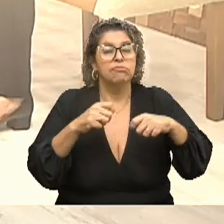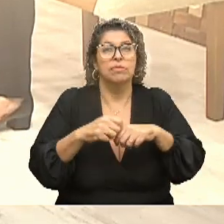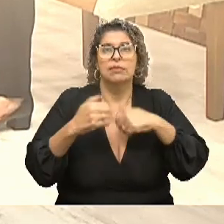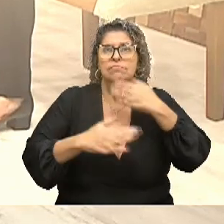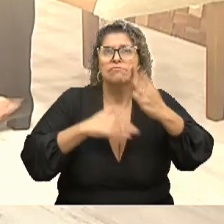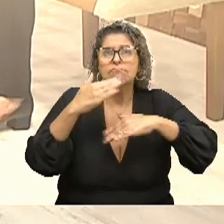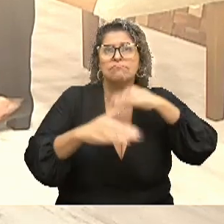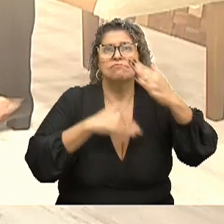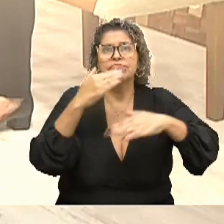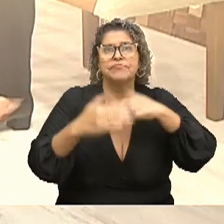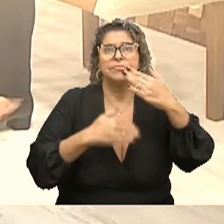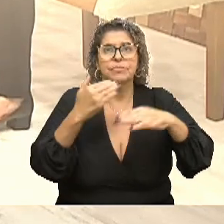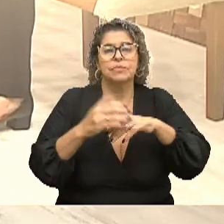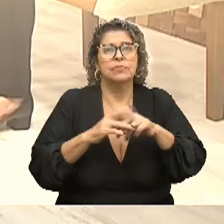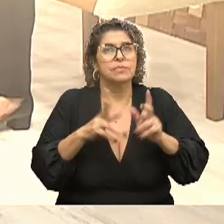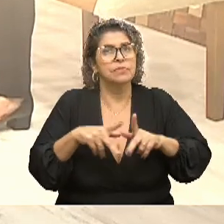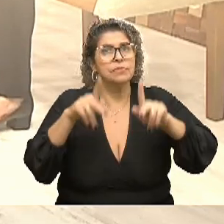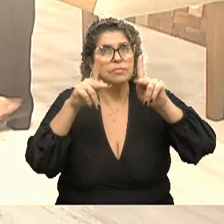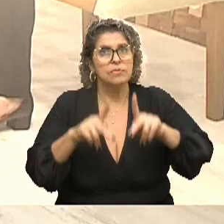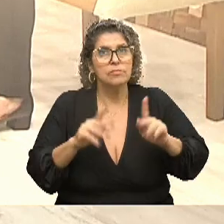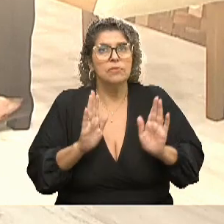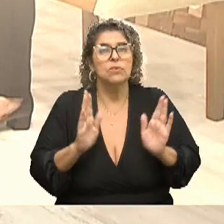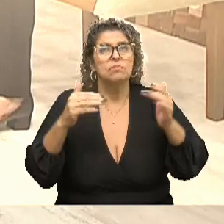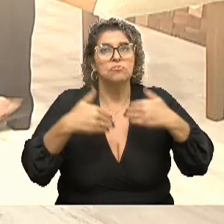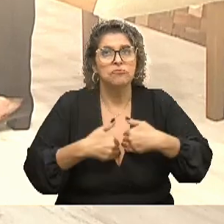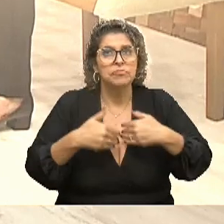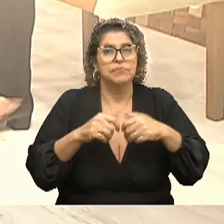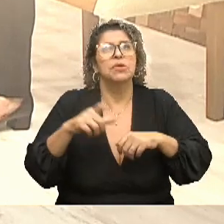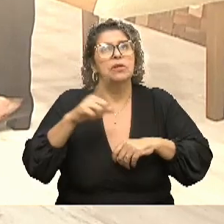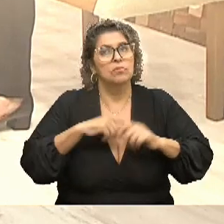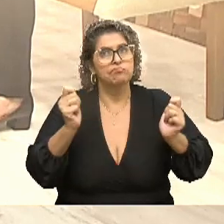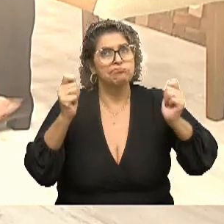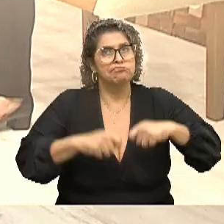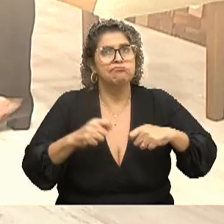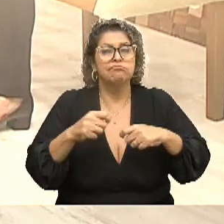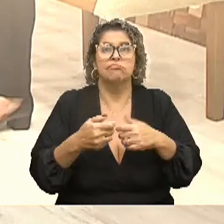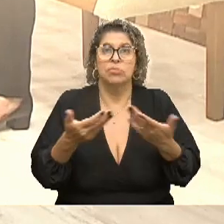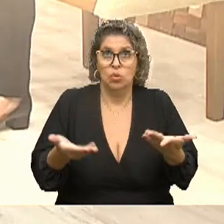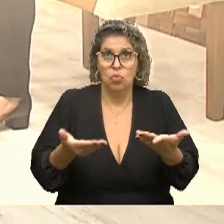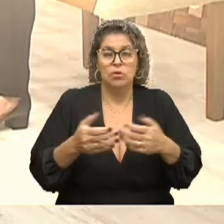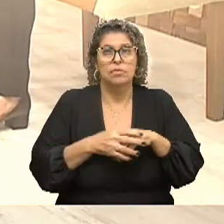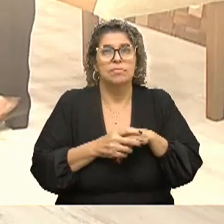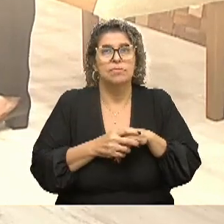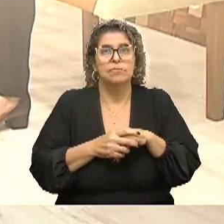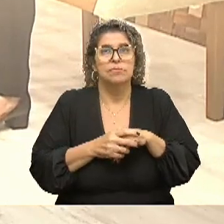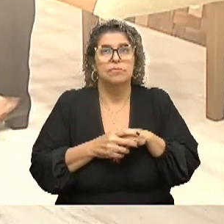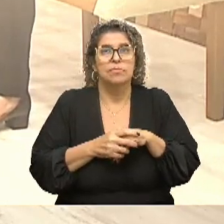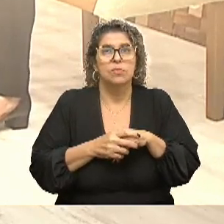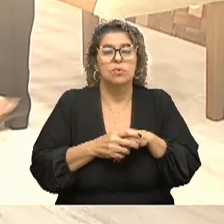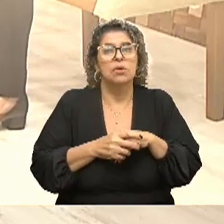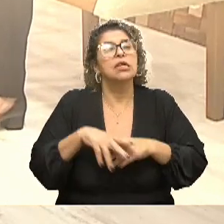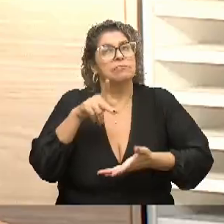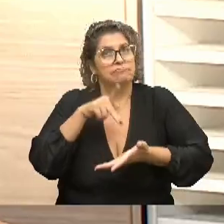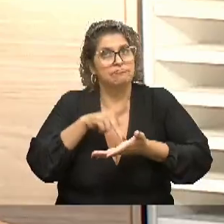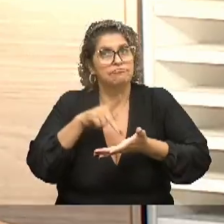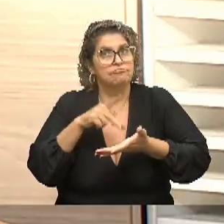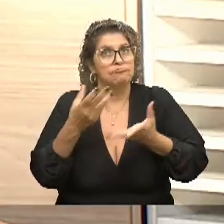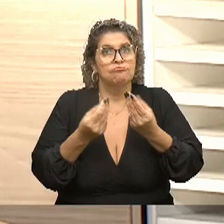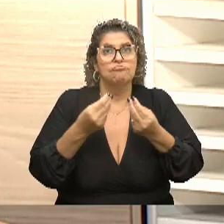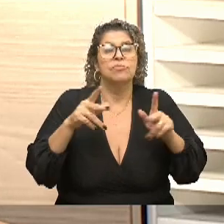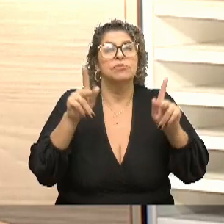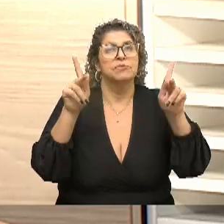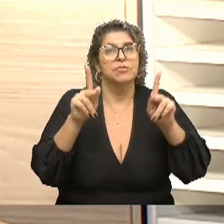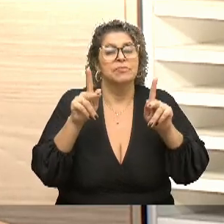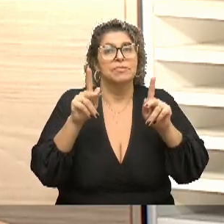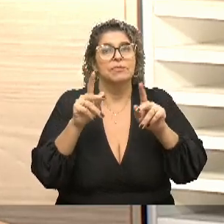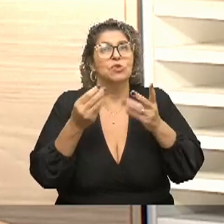desenvolvimento da pessoa com autista. Ela é o suficiente hoje, Ana? Não, na verdade, a gente está muito feliz porque no dia